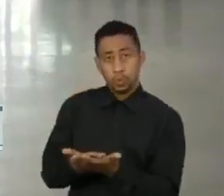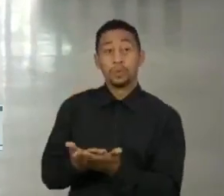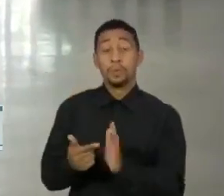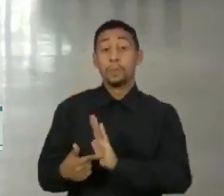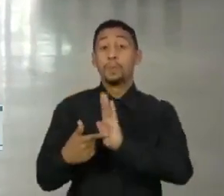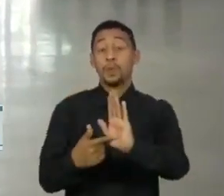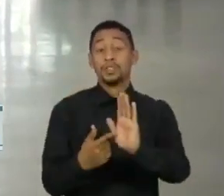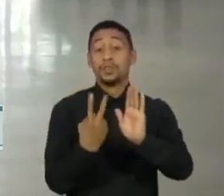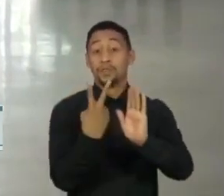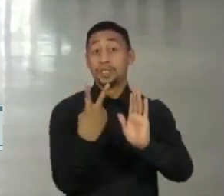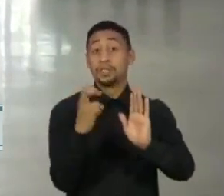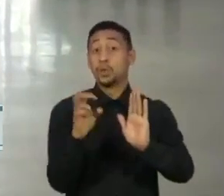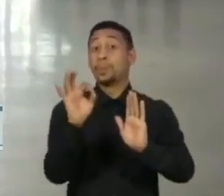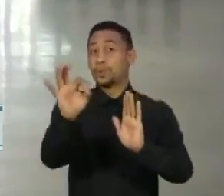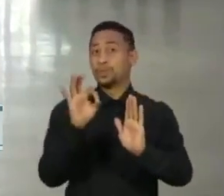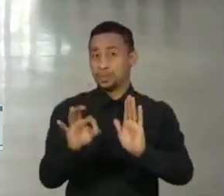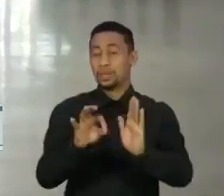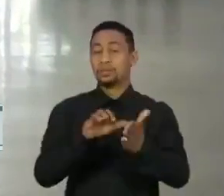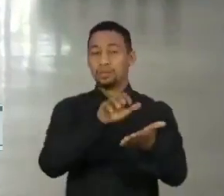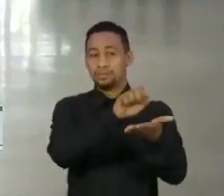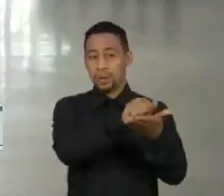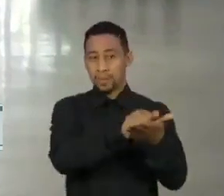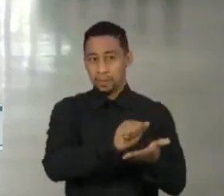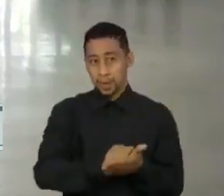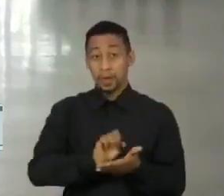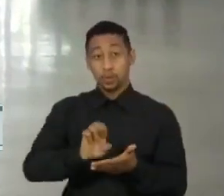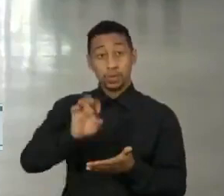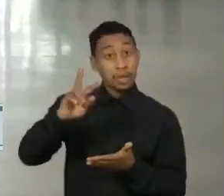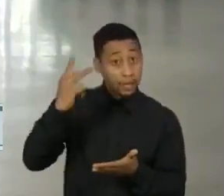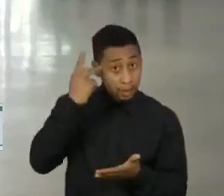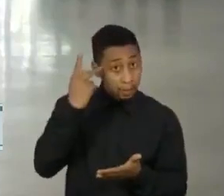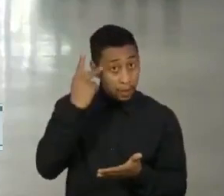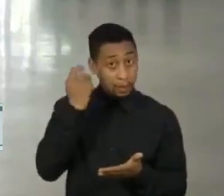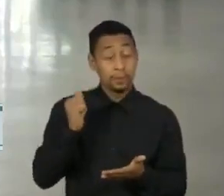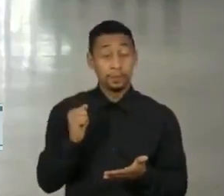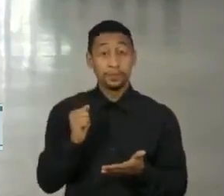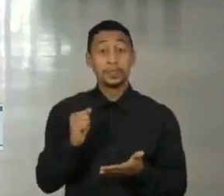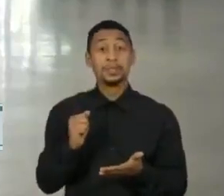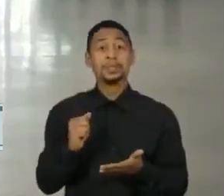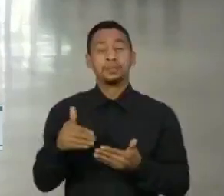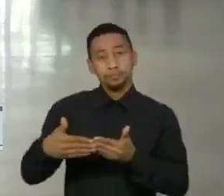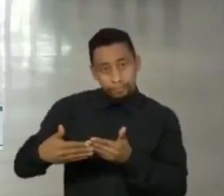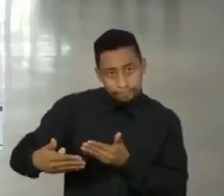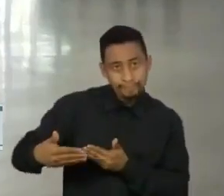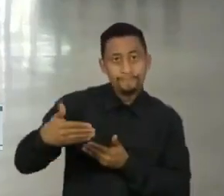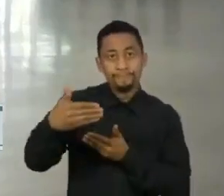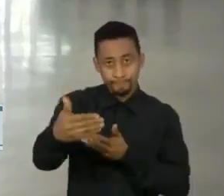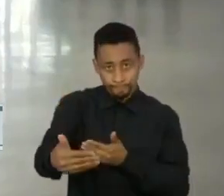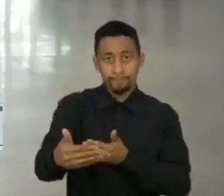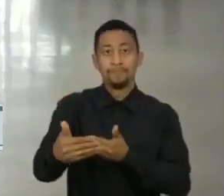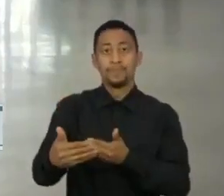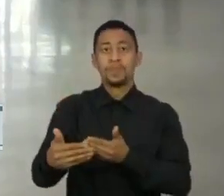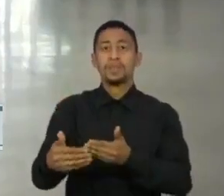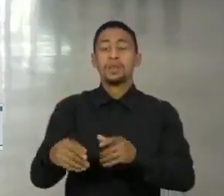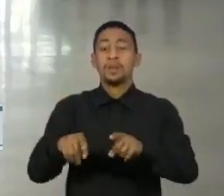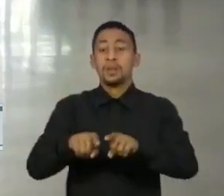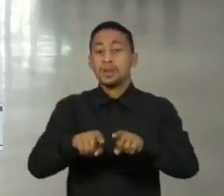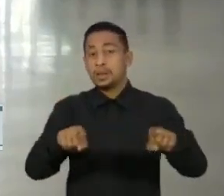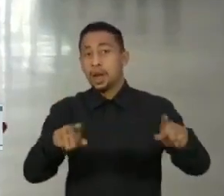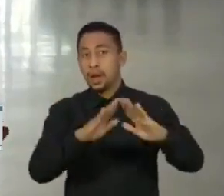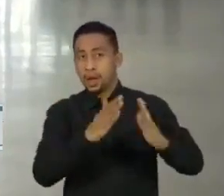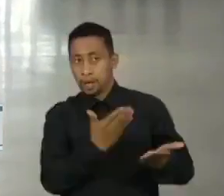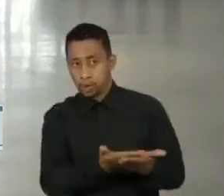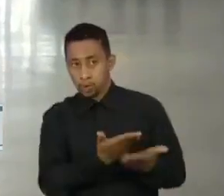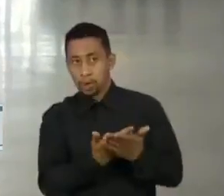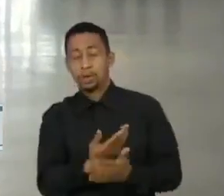25% das matrículas de todo o Estado e essa ampliação vai alcançar tanto as escolas